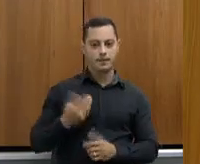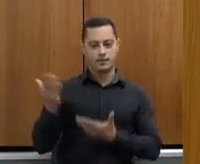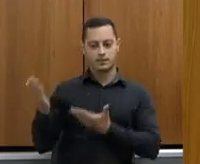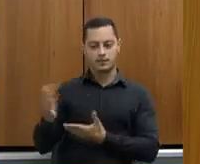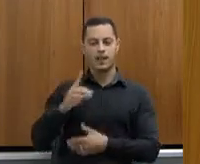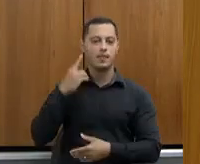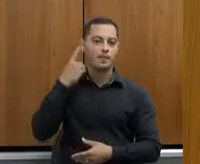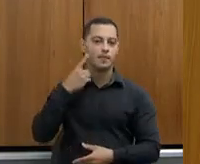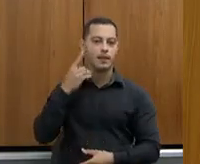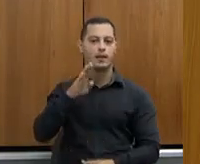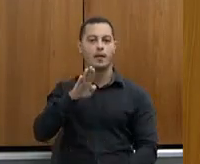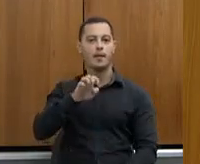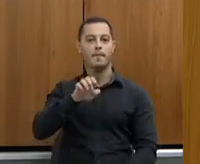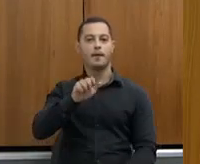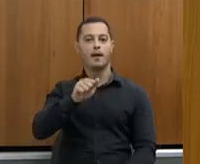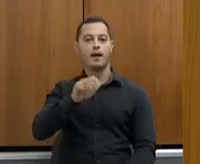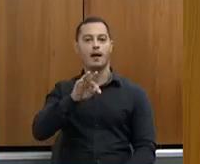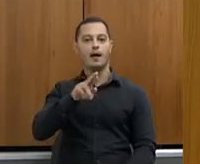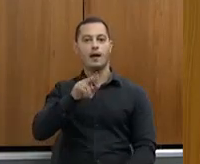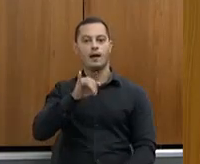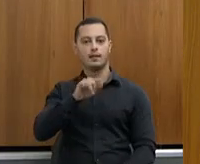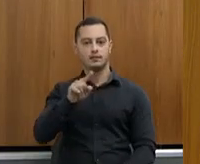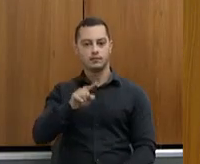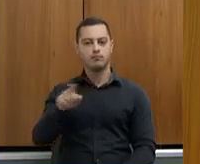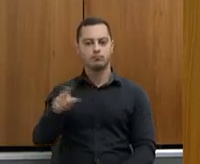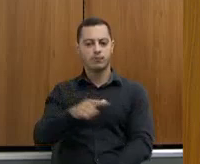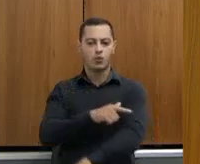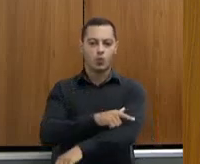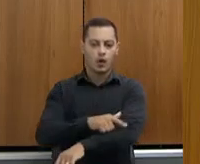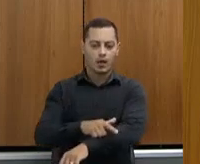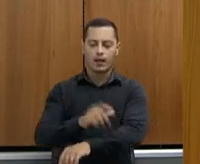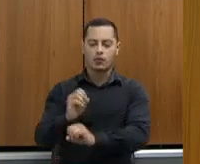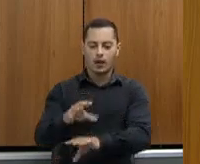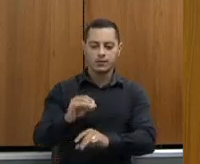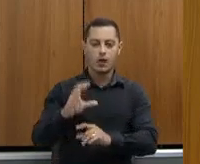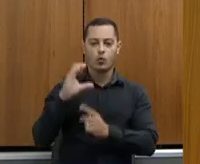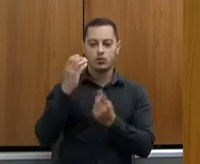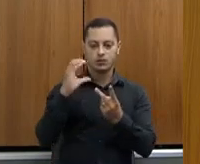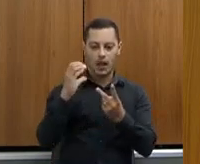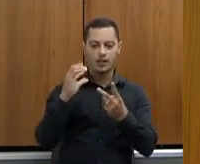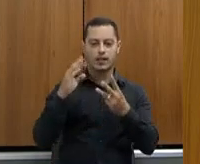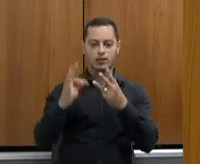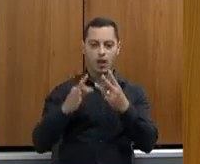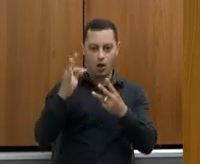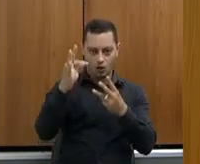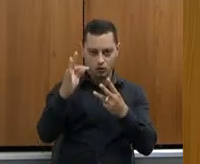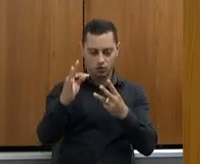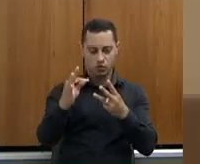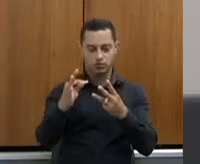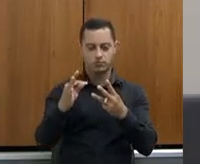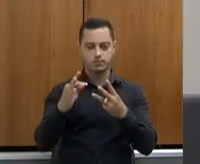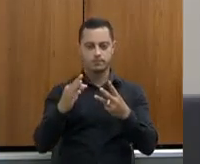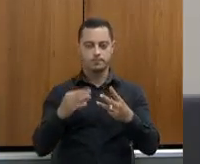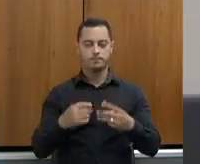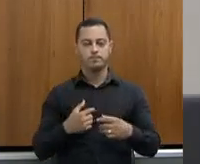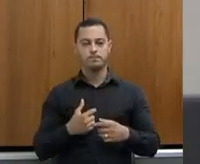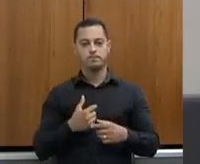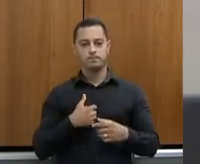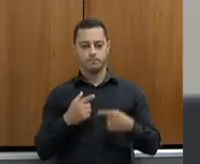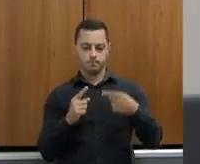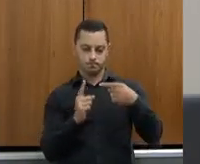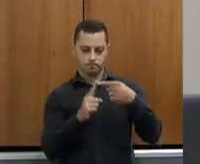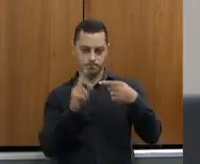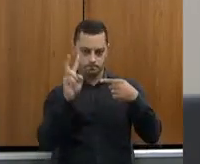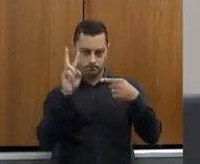Serqueira aqui entre nós, com educação, ciência e tecnologia. E vou abordar um primeiro